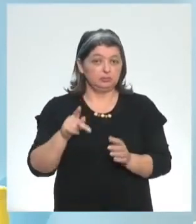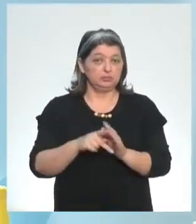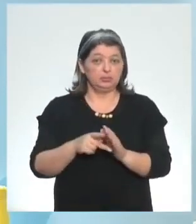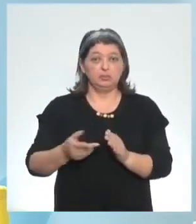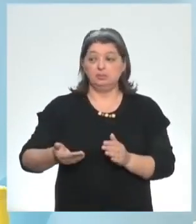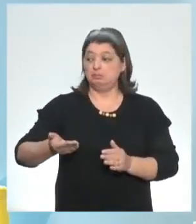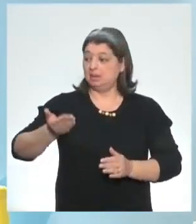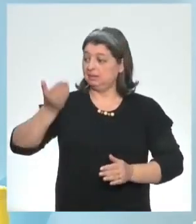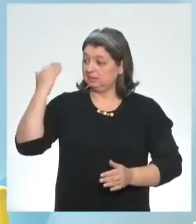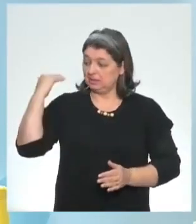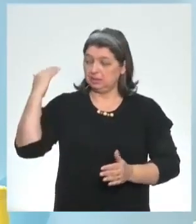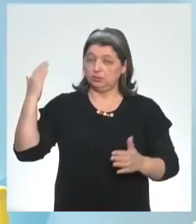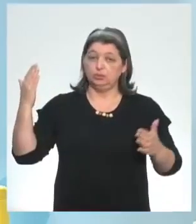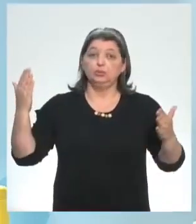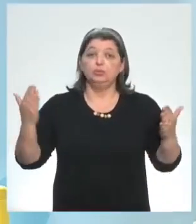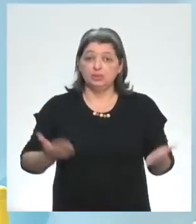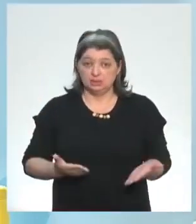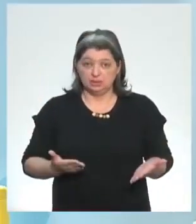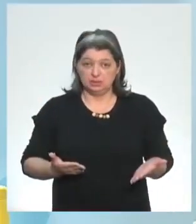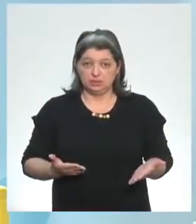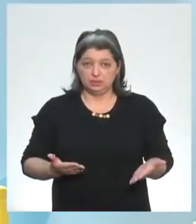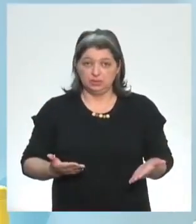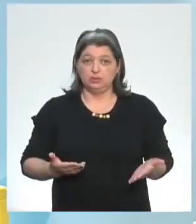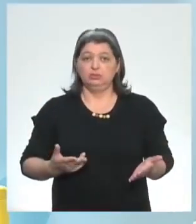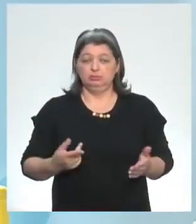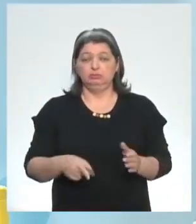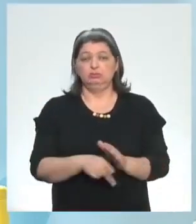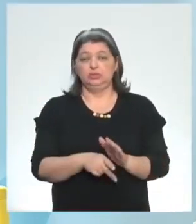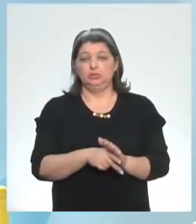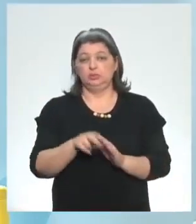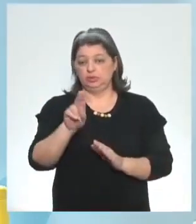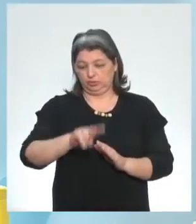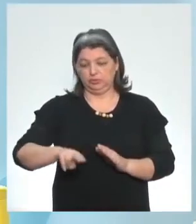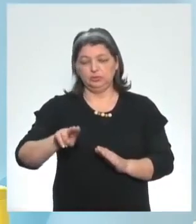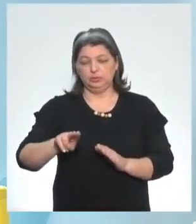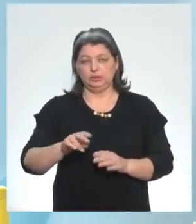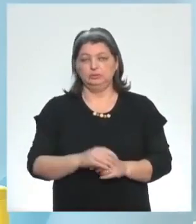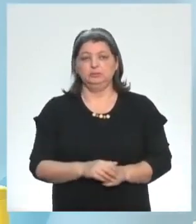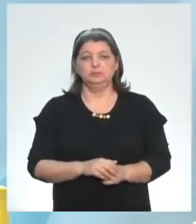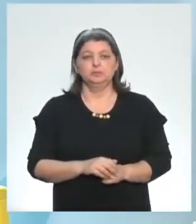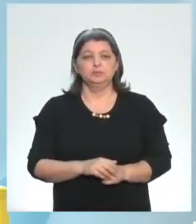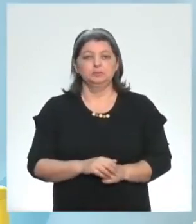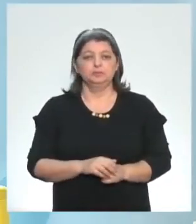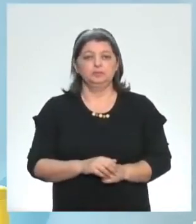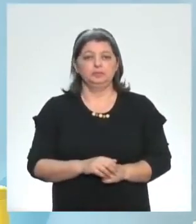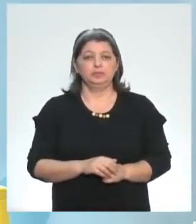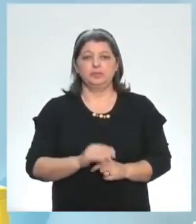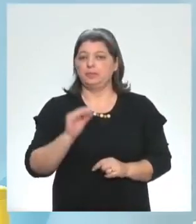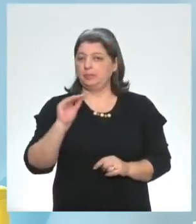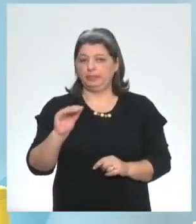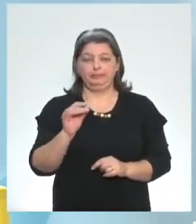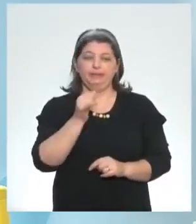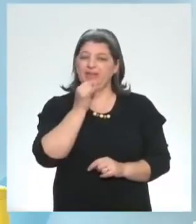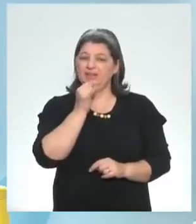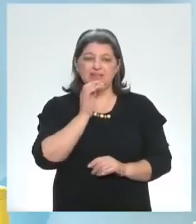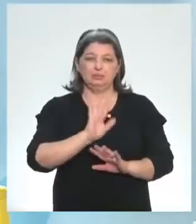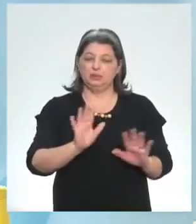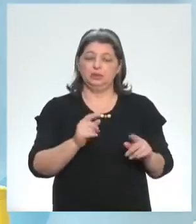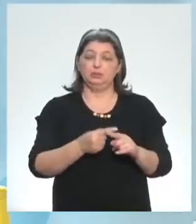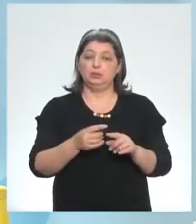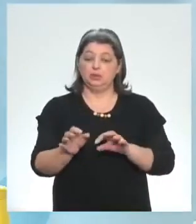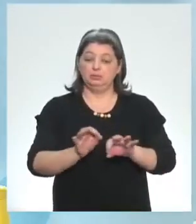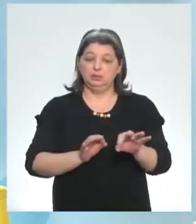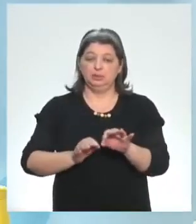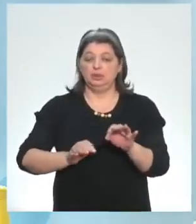com presente esse tempo verbal é o tempo que vai ser utilizado tá bom? não vou colocar nenhum exemplo aqui porque eu preparei